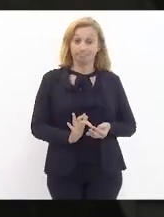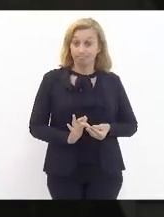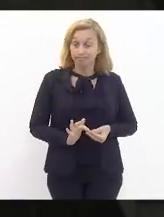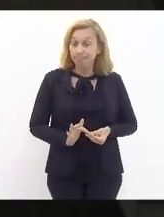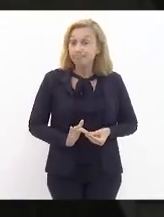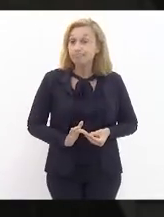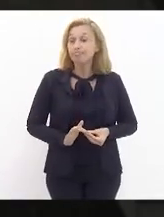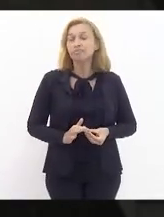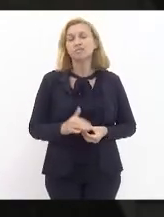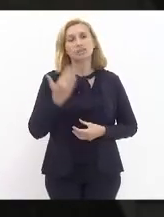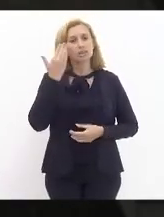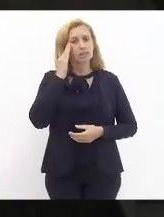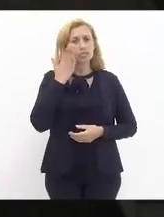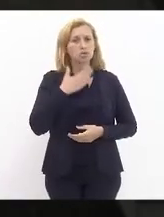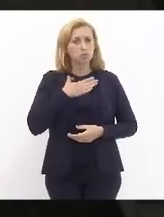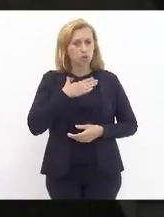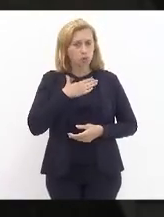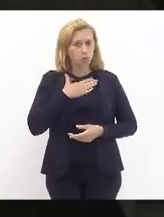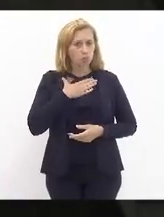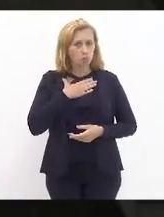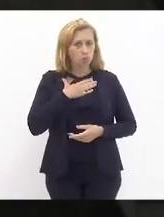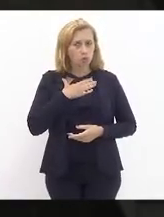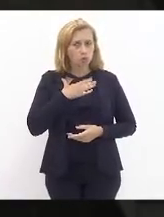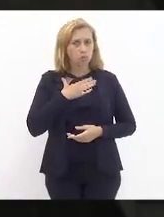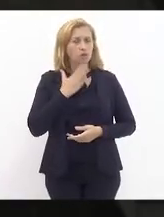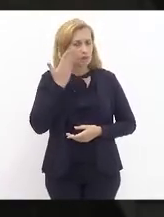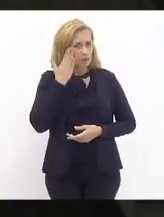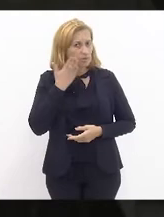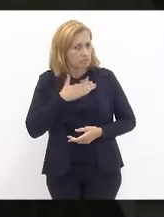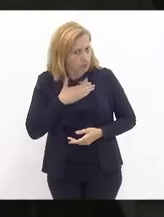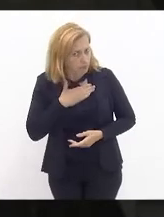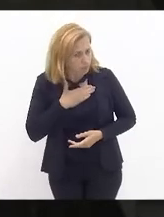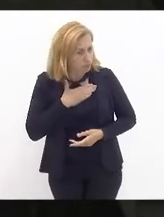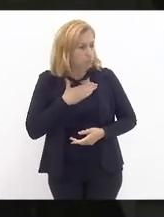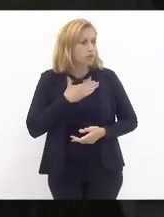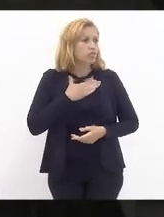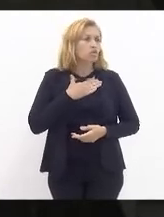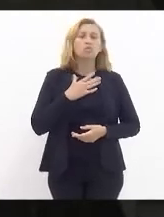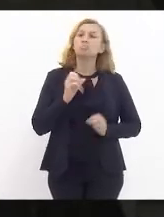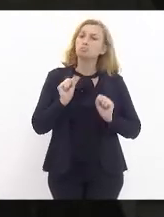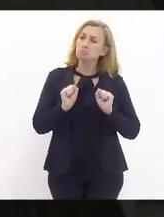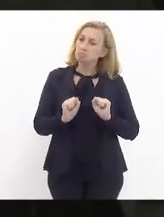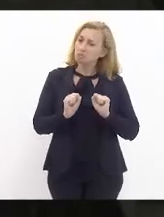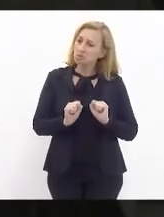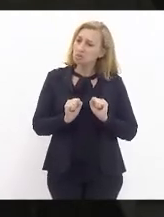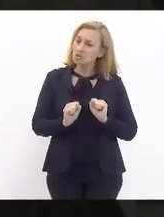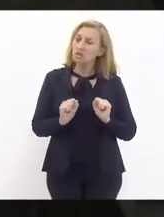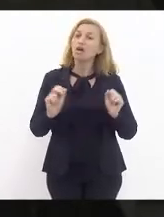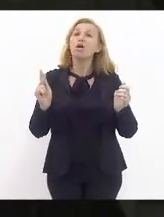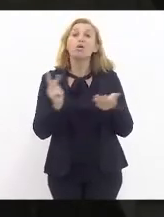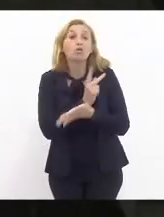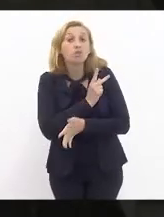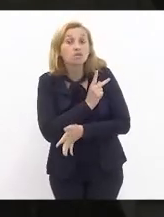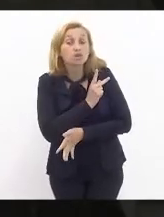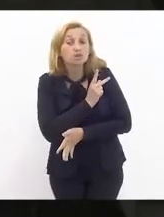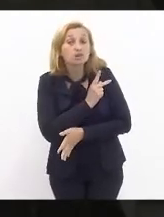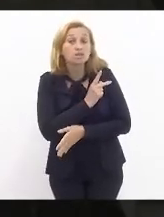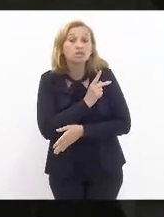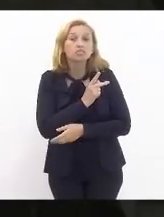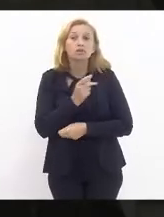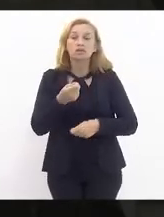Então, no meu entendimento, no meu entendimento, o que poderia ocorrer? Uma mesa de